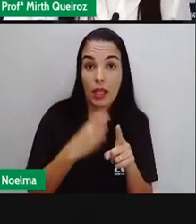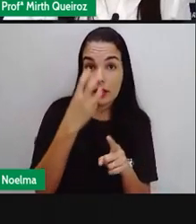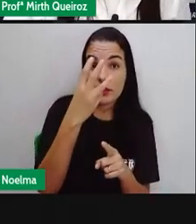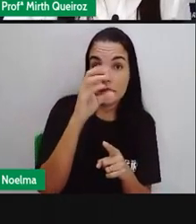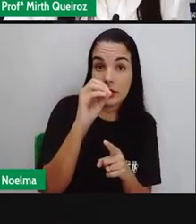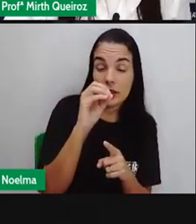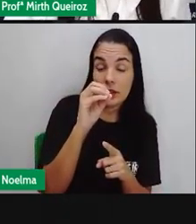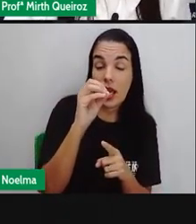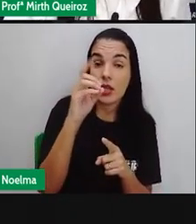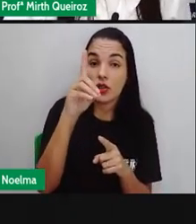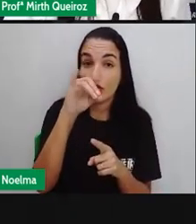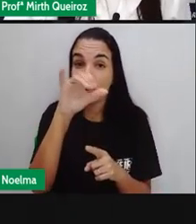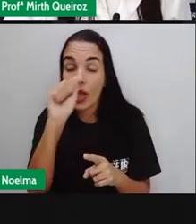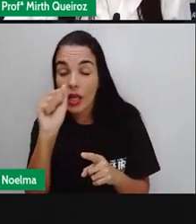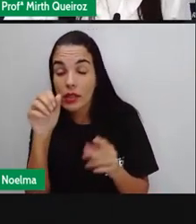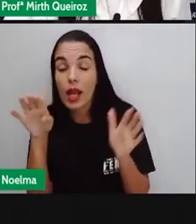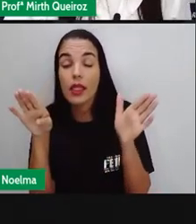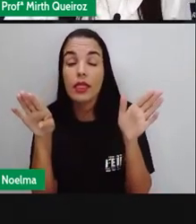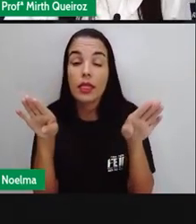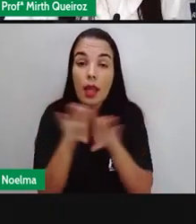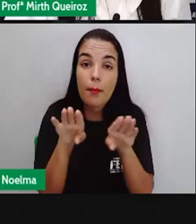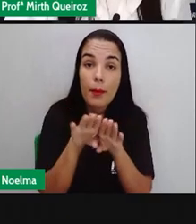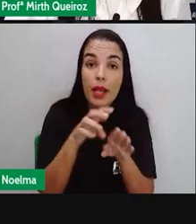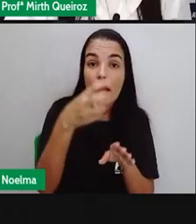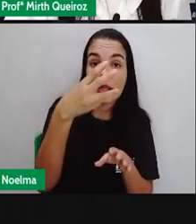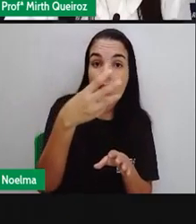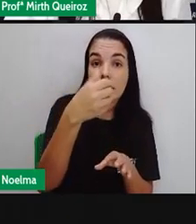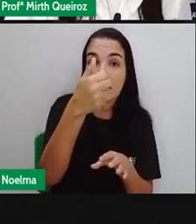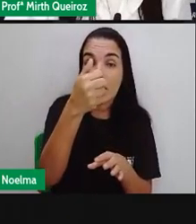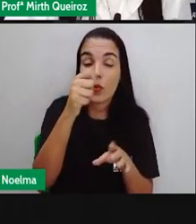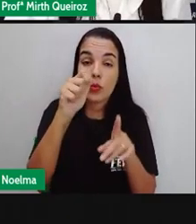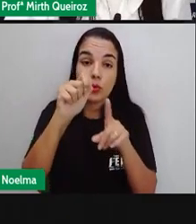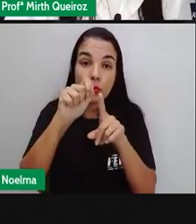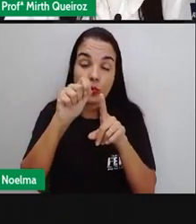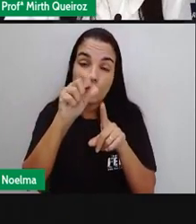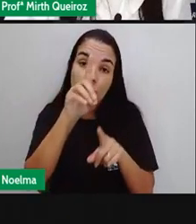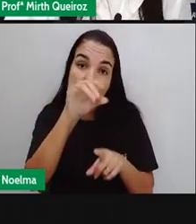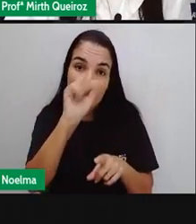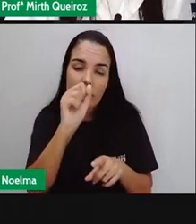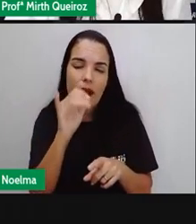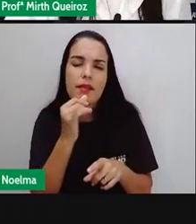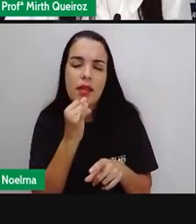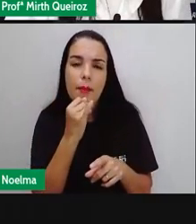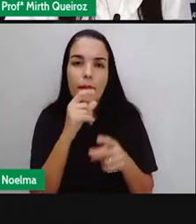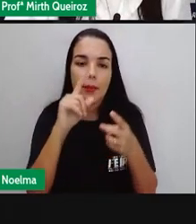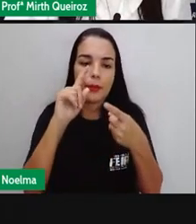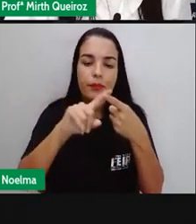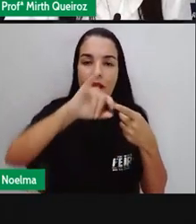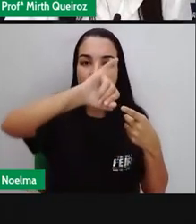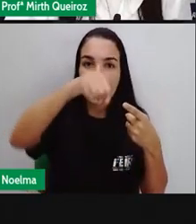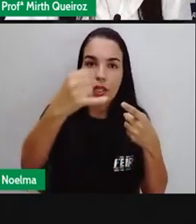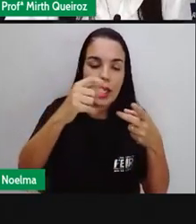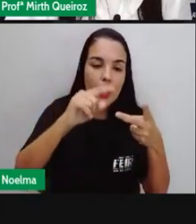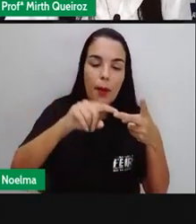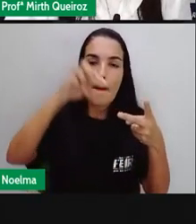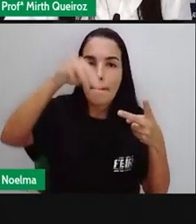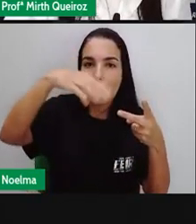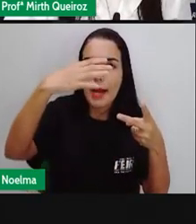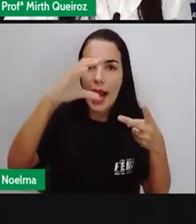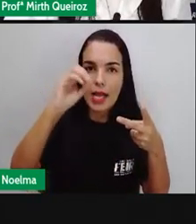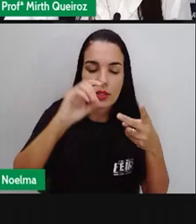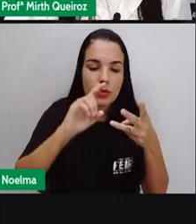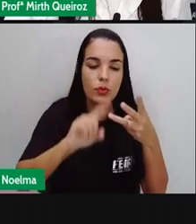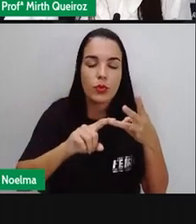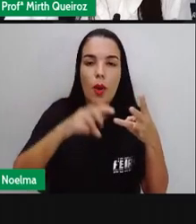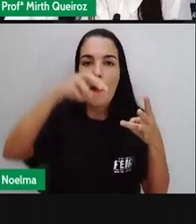tem 31 dias Como é o caso de janeiro Março Maio Julho